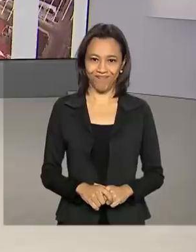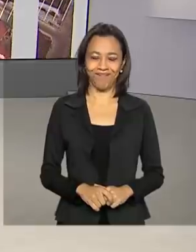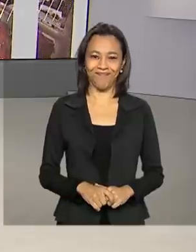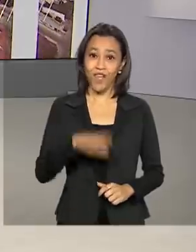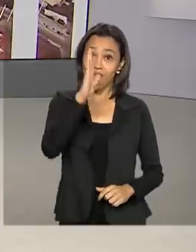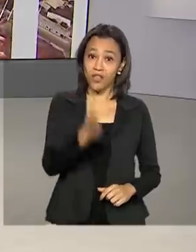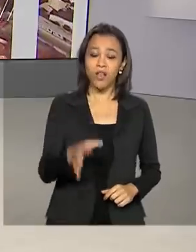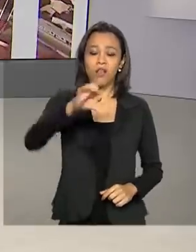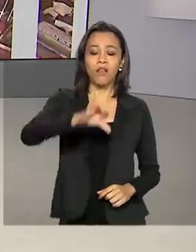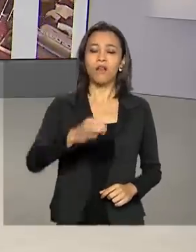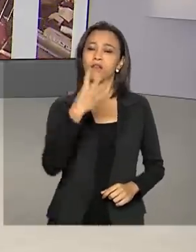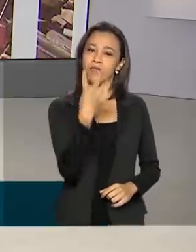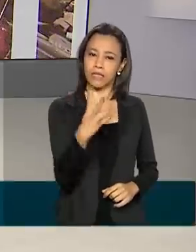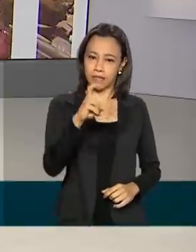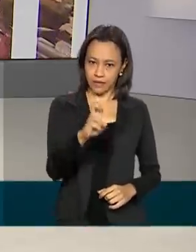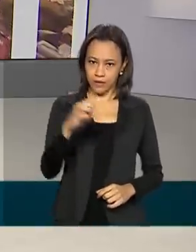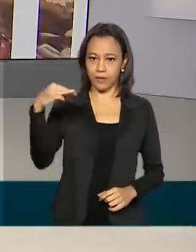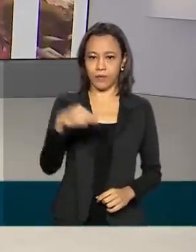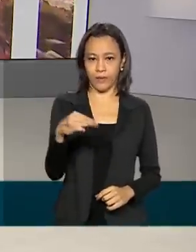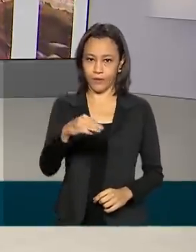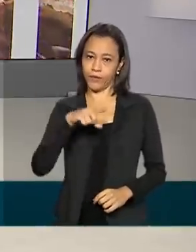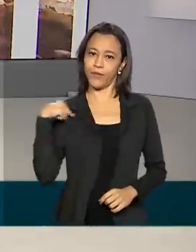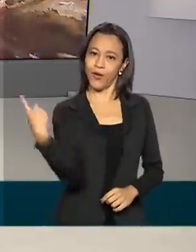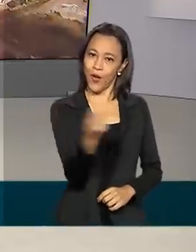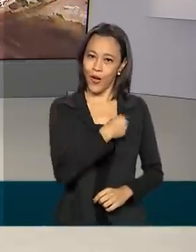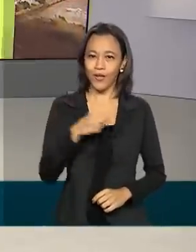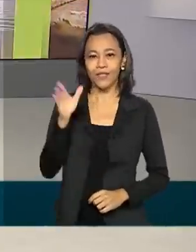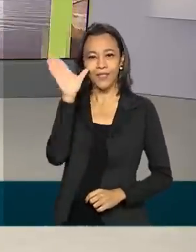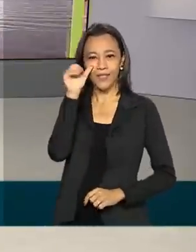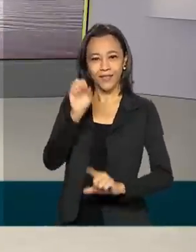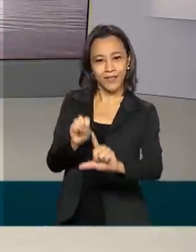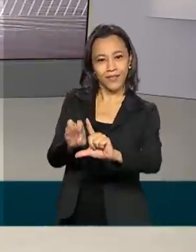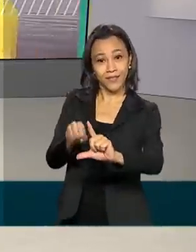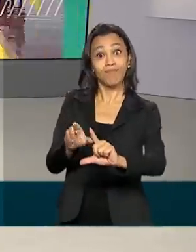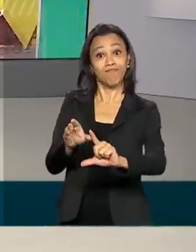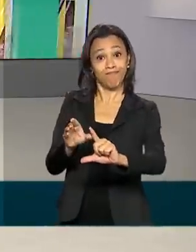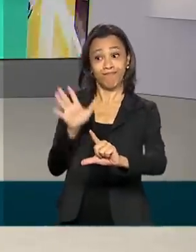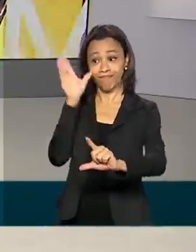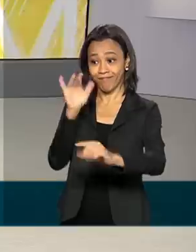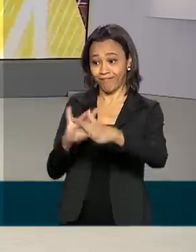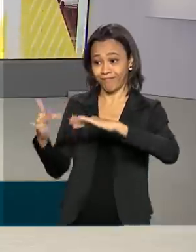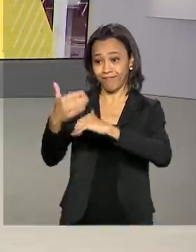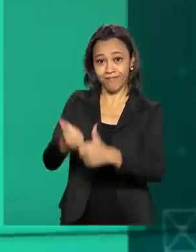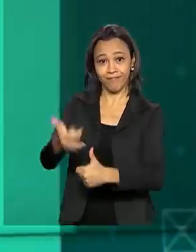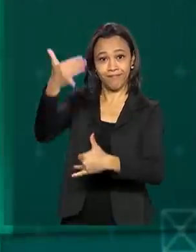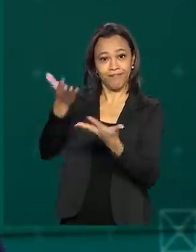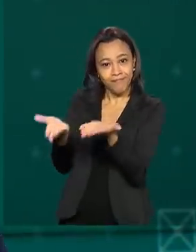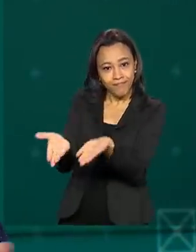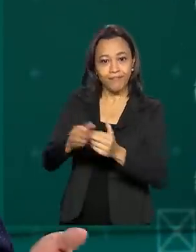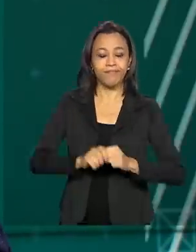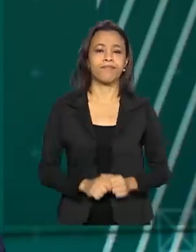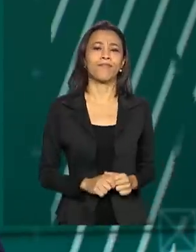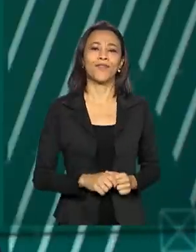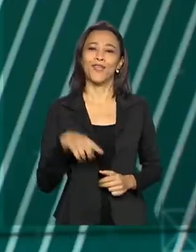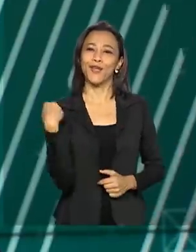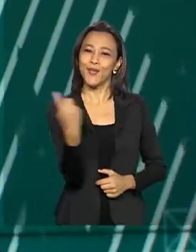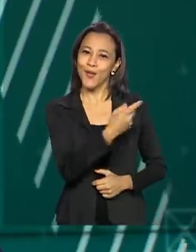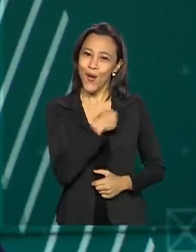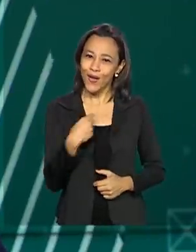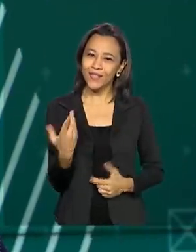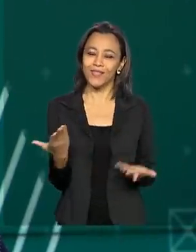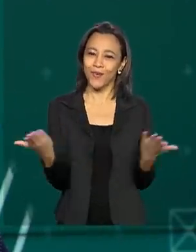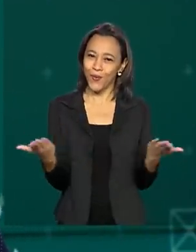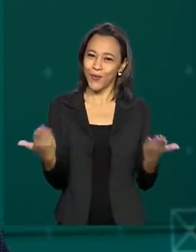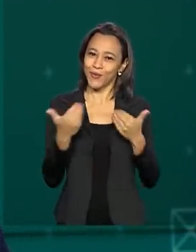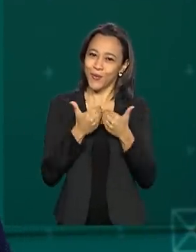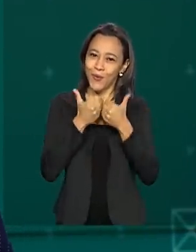São 9 horas e 45 minutos, nós estamos ao vivo também pelas redes sociais. E a gente abre essa edição